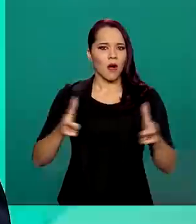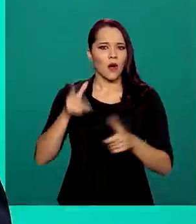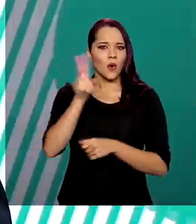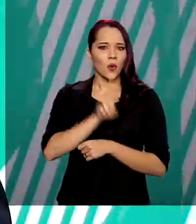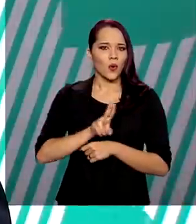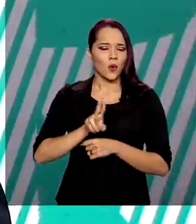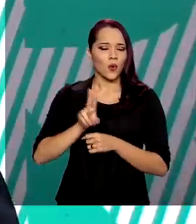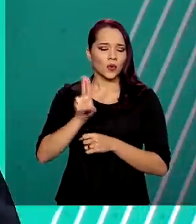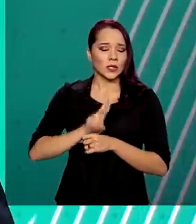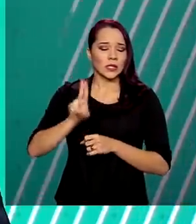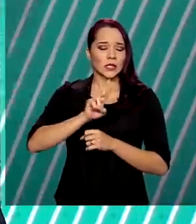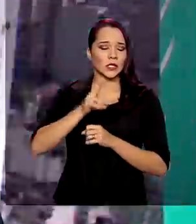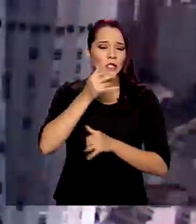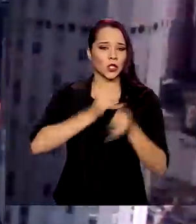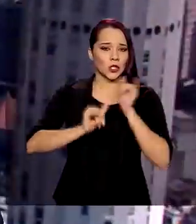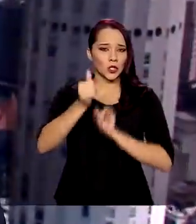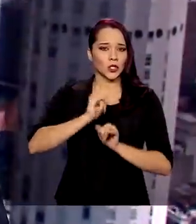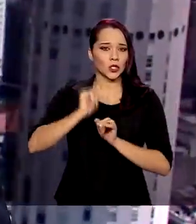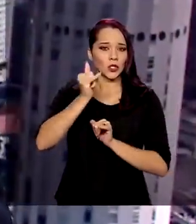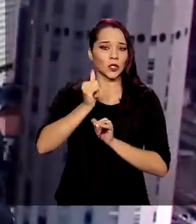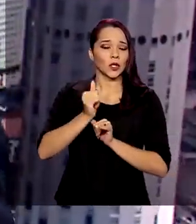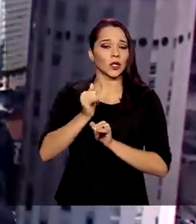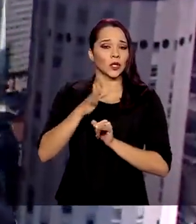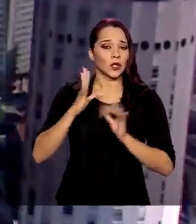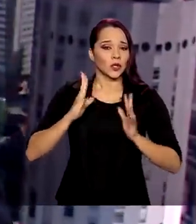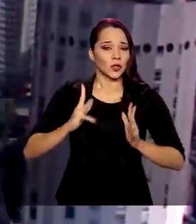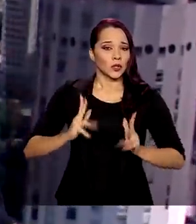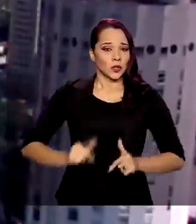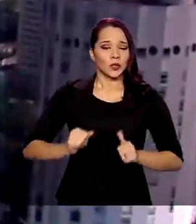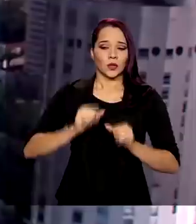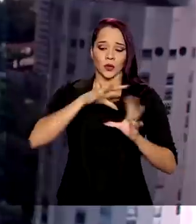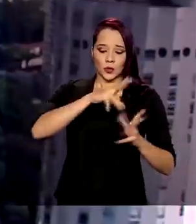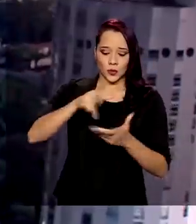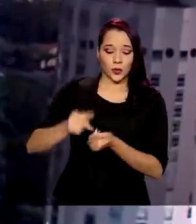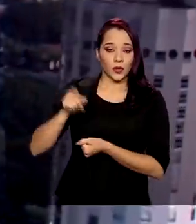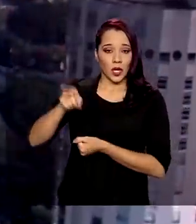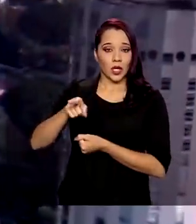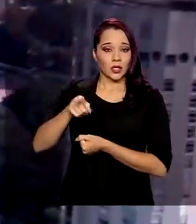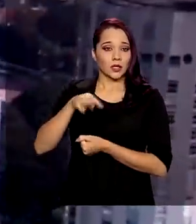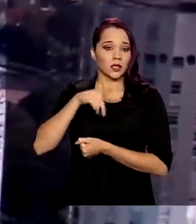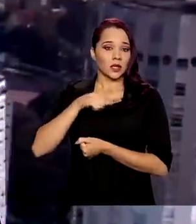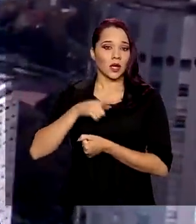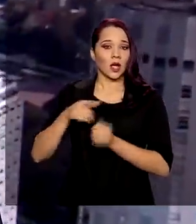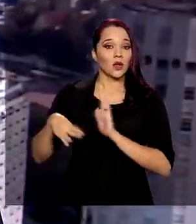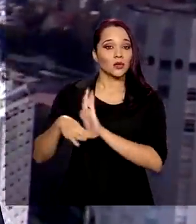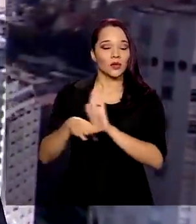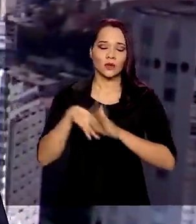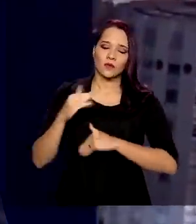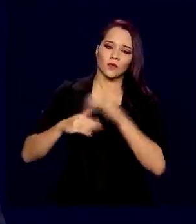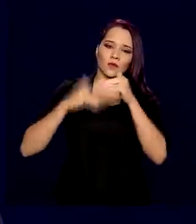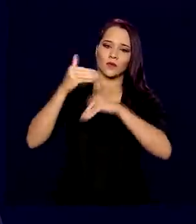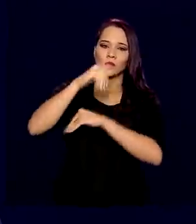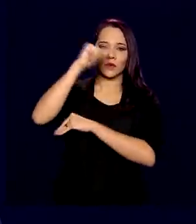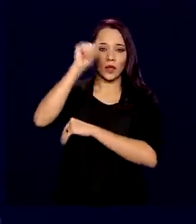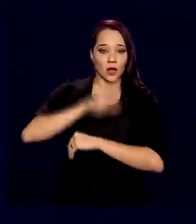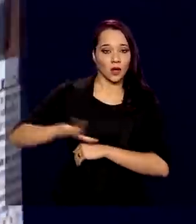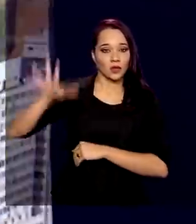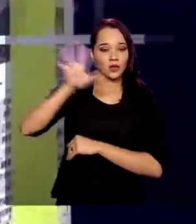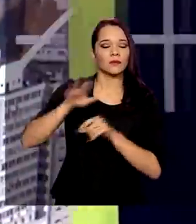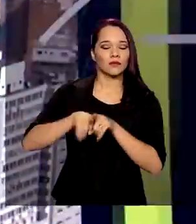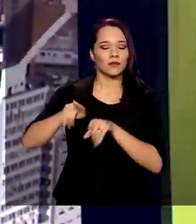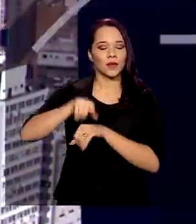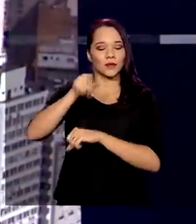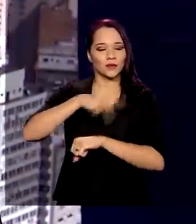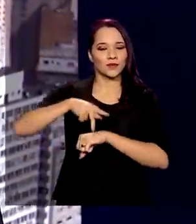renovável do planeta. A hidrelétrica tem financiado obras estruturantes que ajudam a retomar o desenvolvimento da região e do